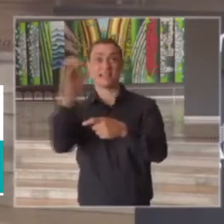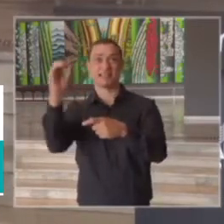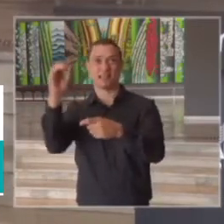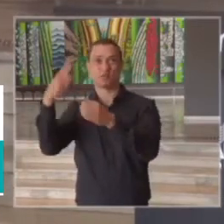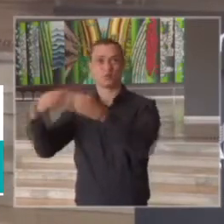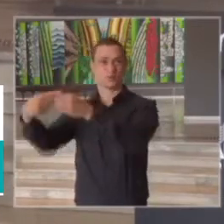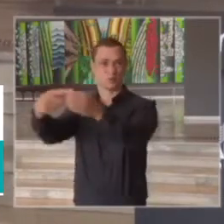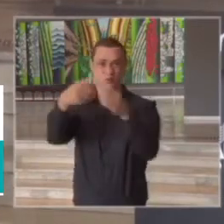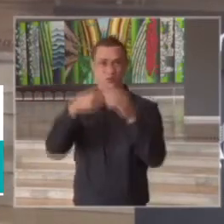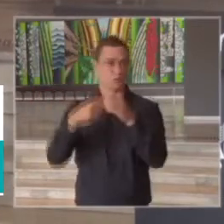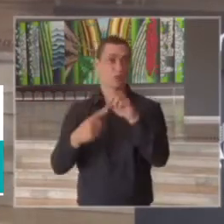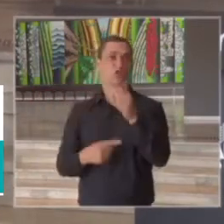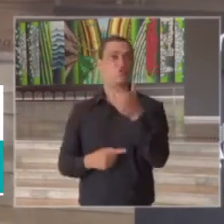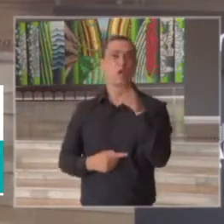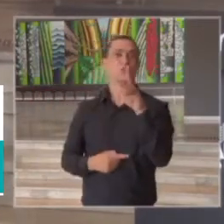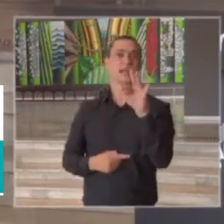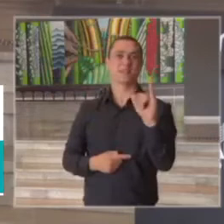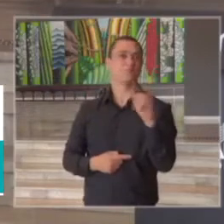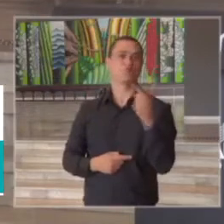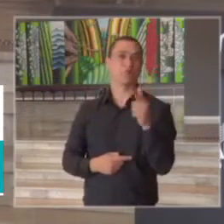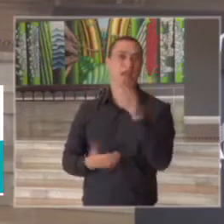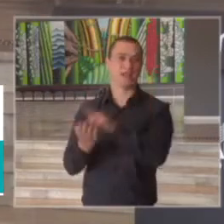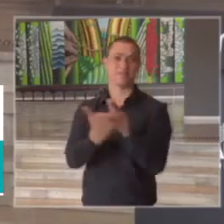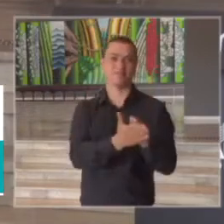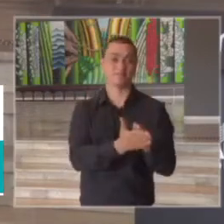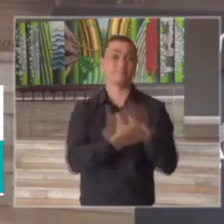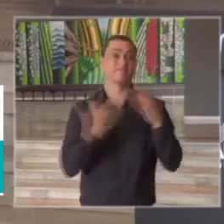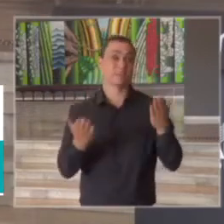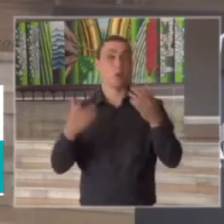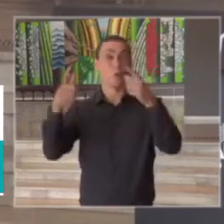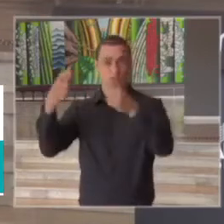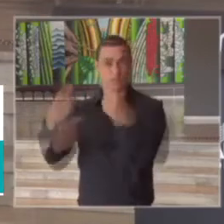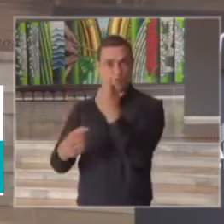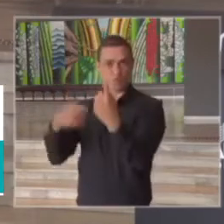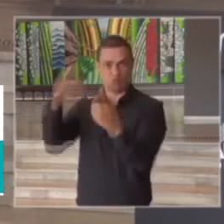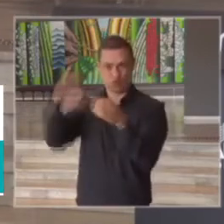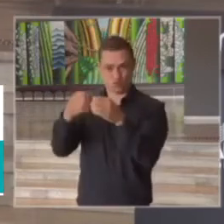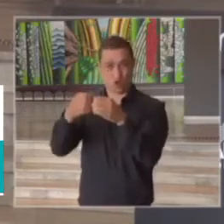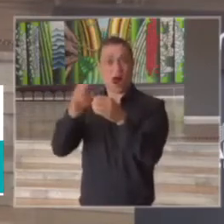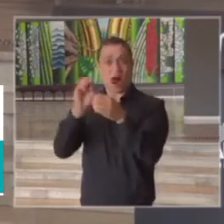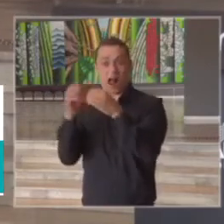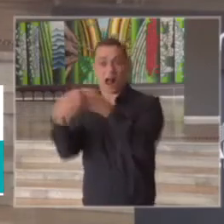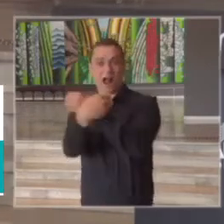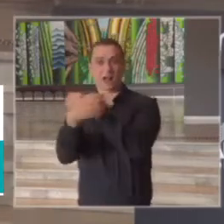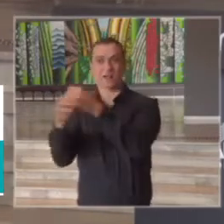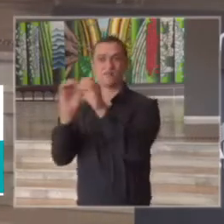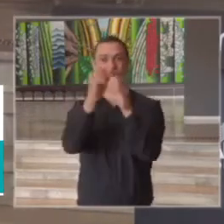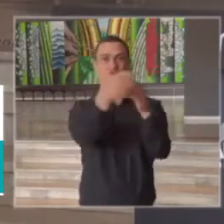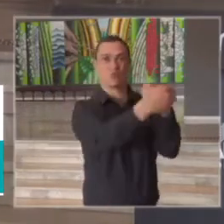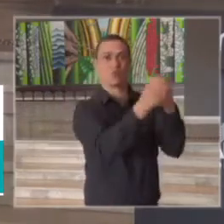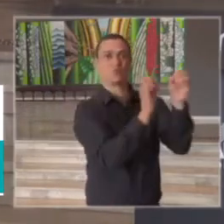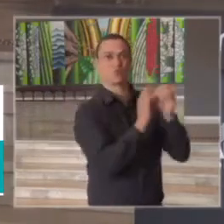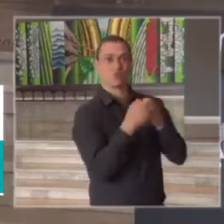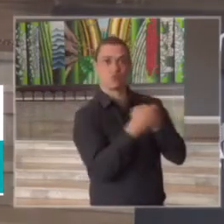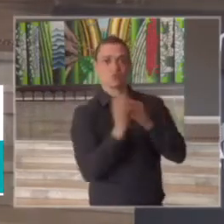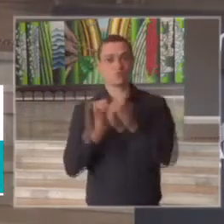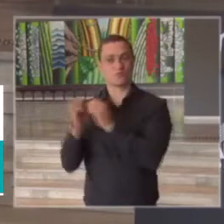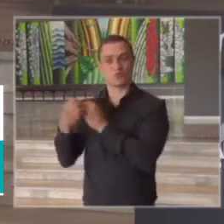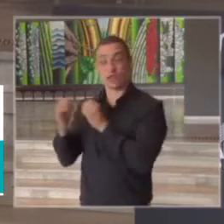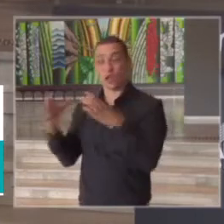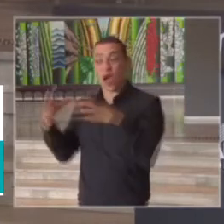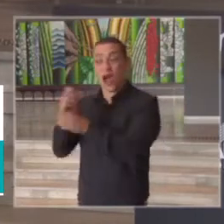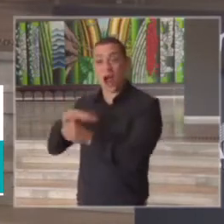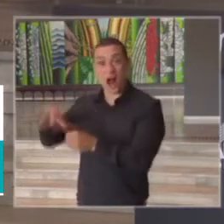estado que não tem UTI por exemplo então a região tem uma capacidade hospitalar e ela é medida e através disso